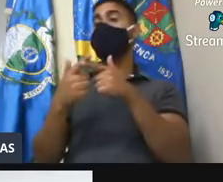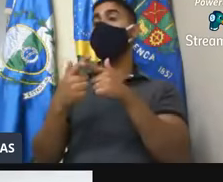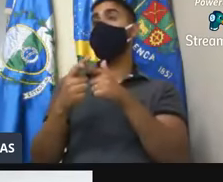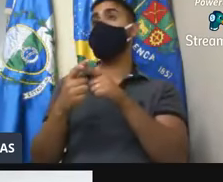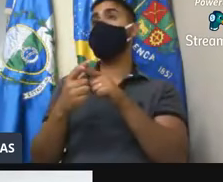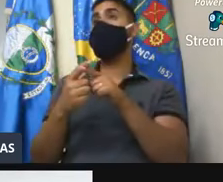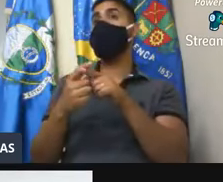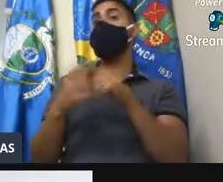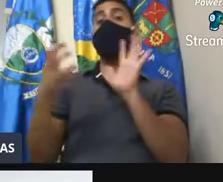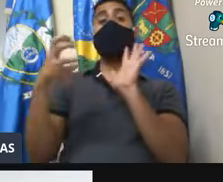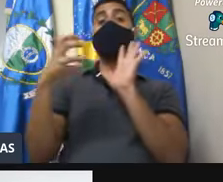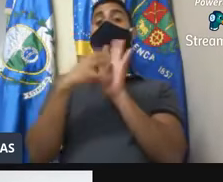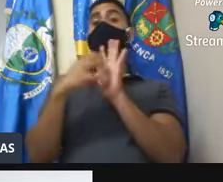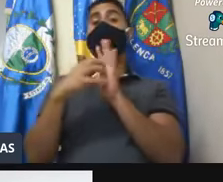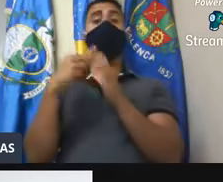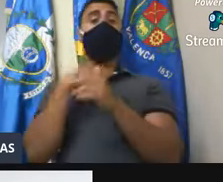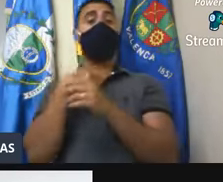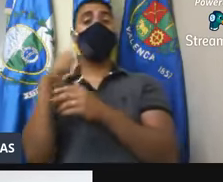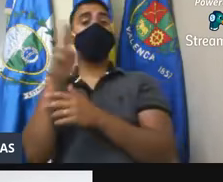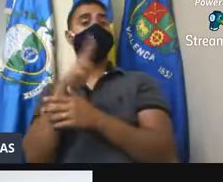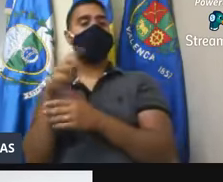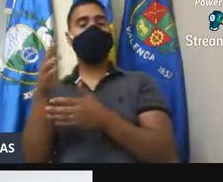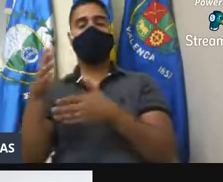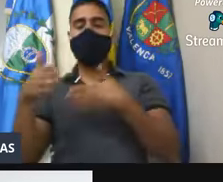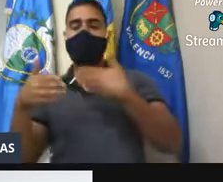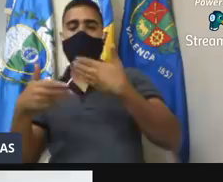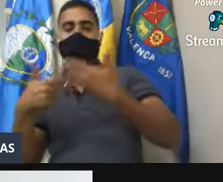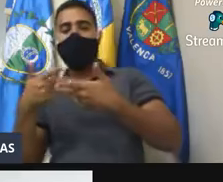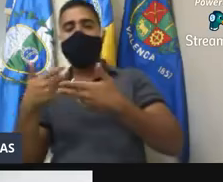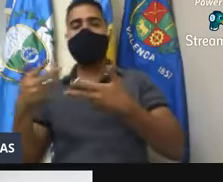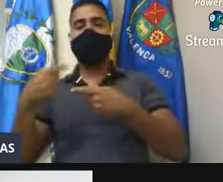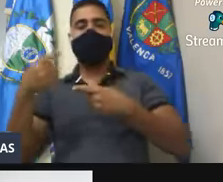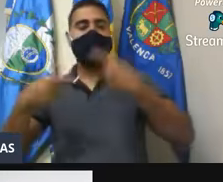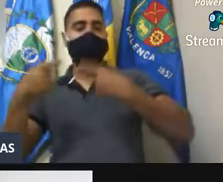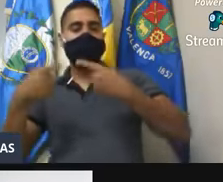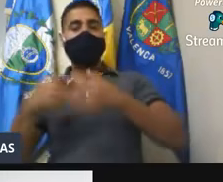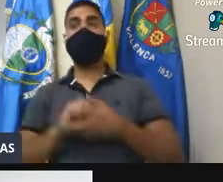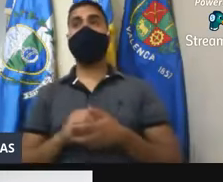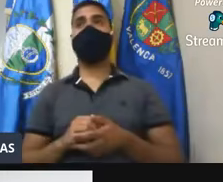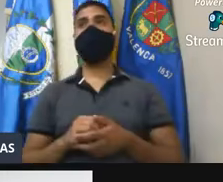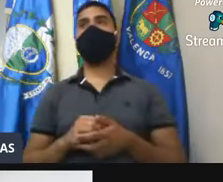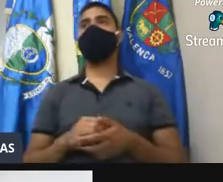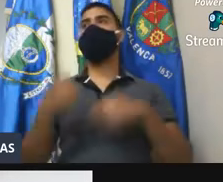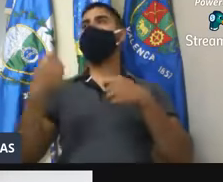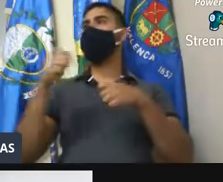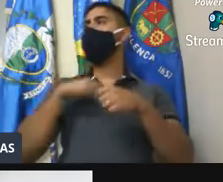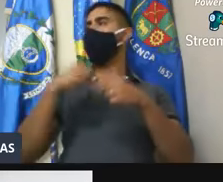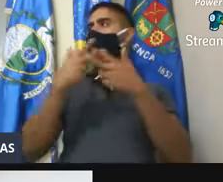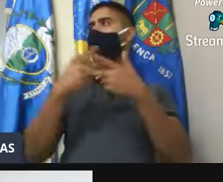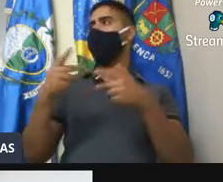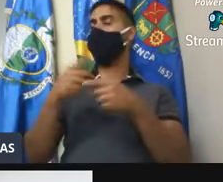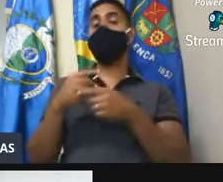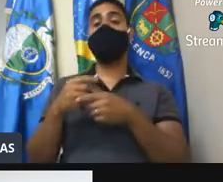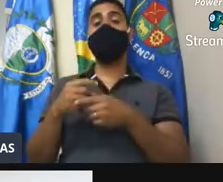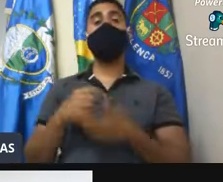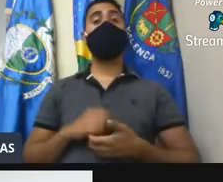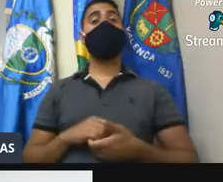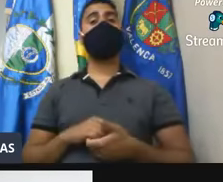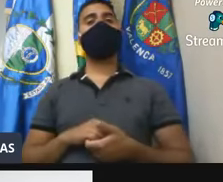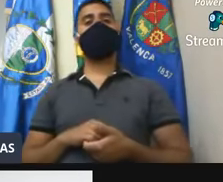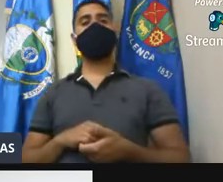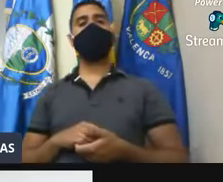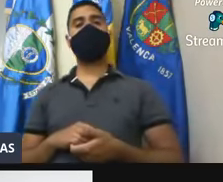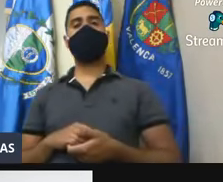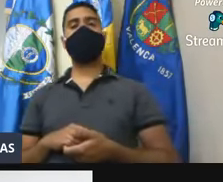usada para manobras políticas. Aqui tem que ser as coisas que precisam ser trazidas aqui